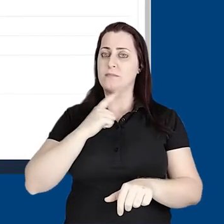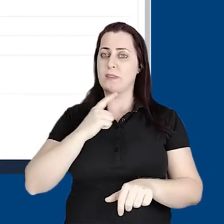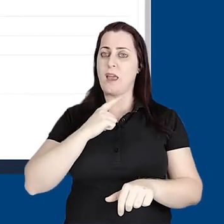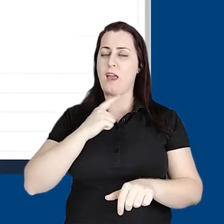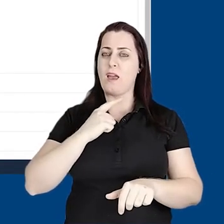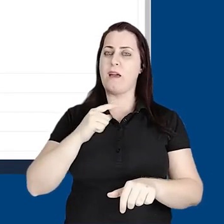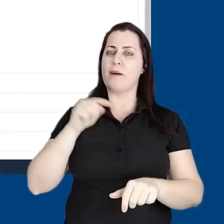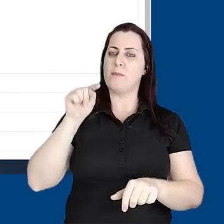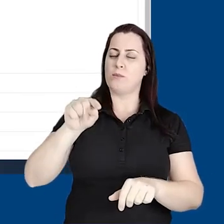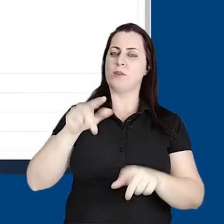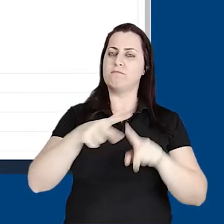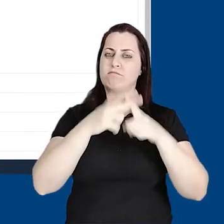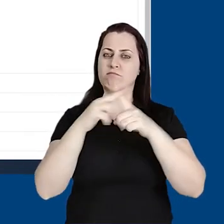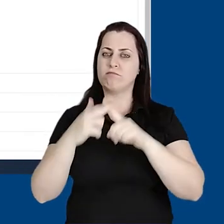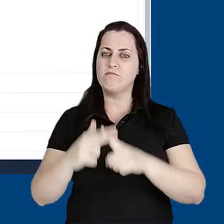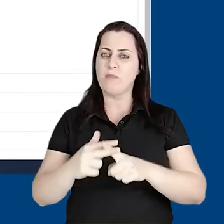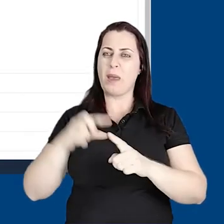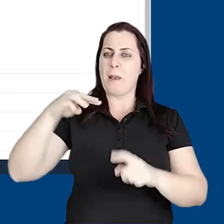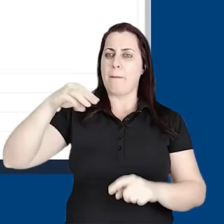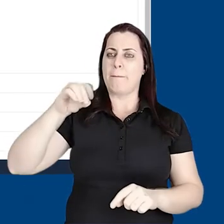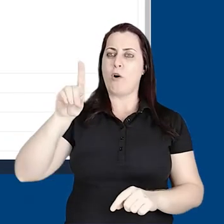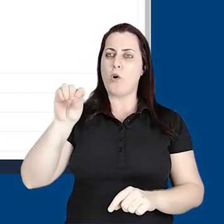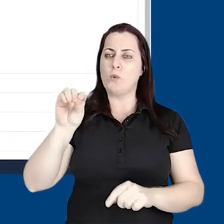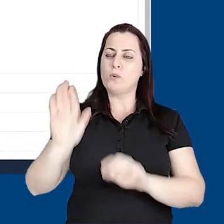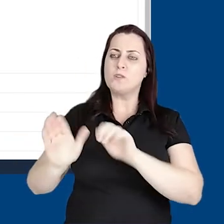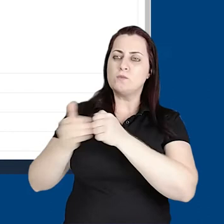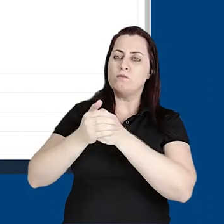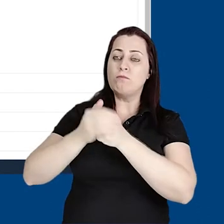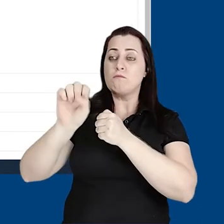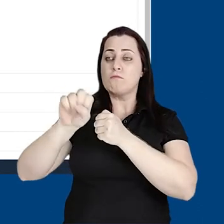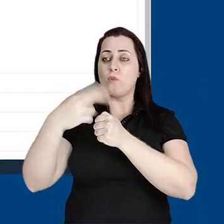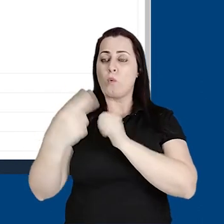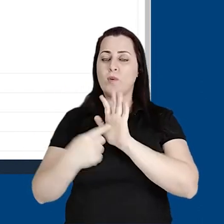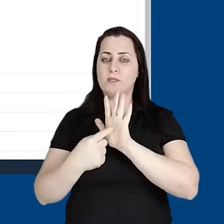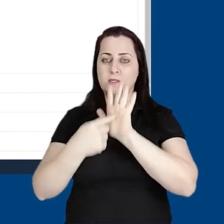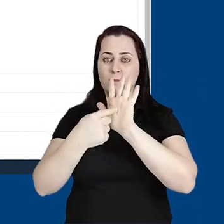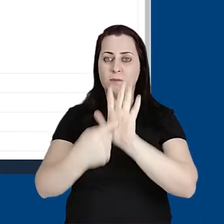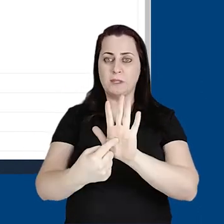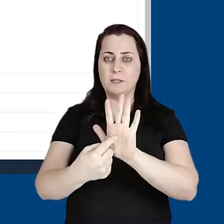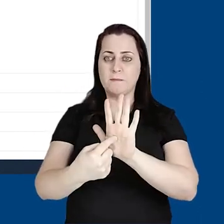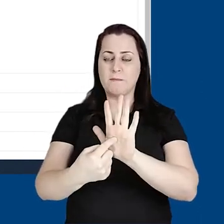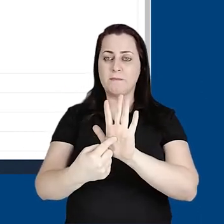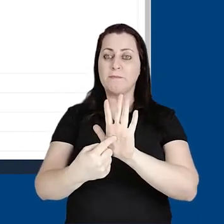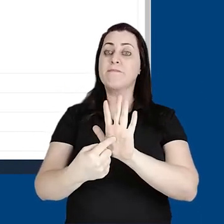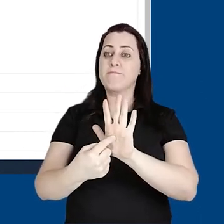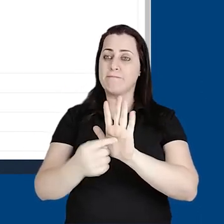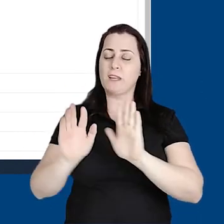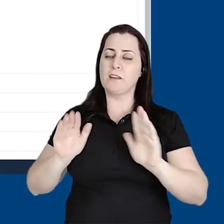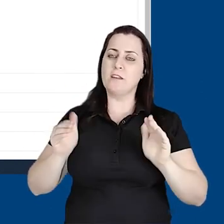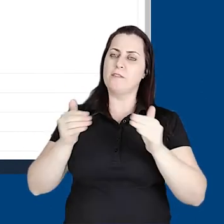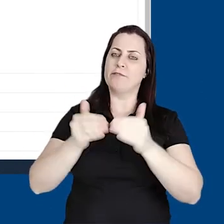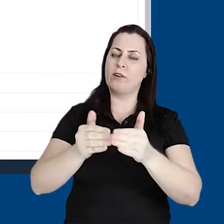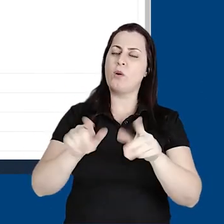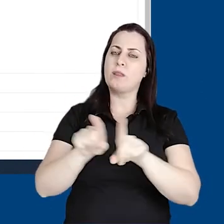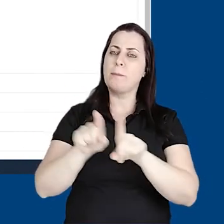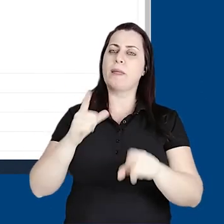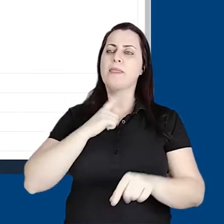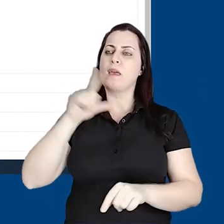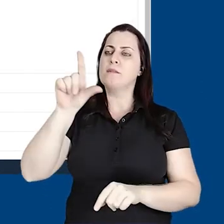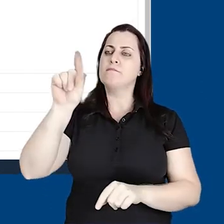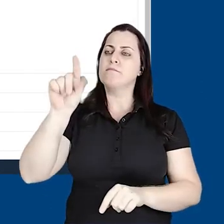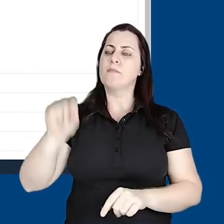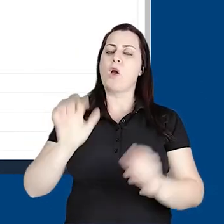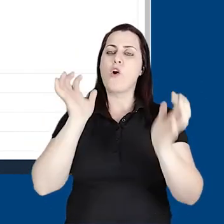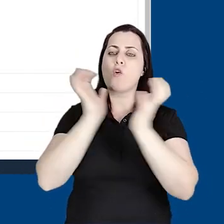Temos as configurações comuns de módulo, ocultar ou exibir. E aqui em fóruns